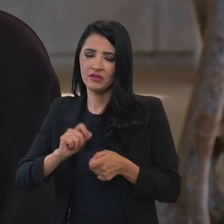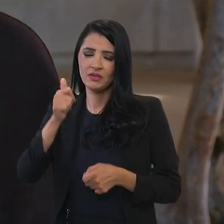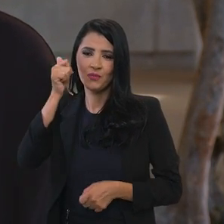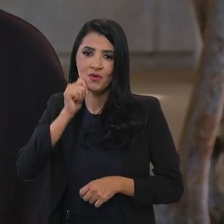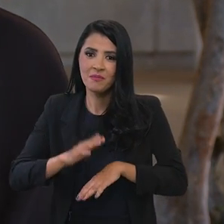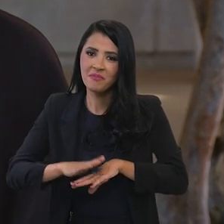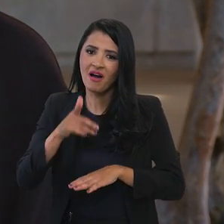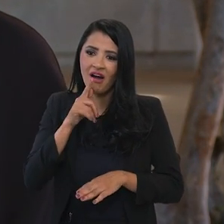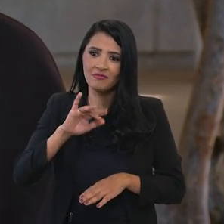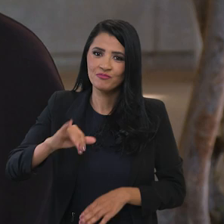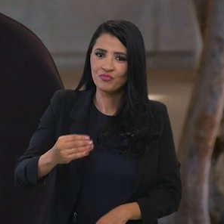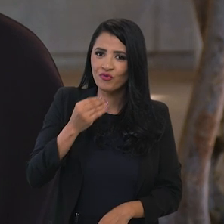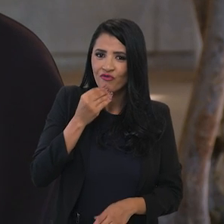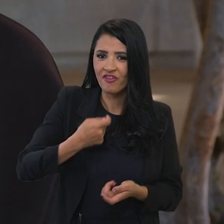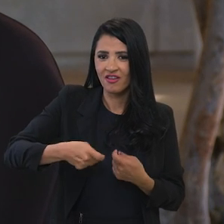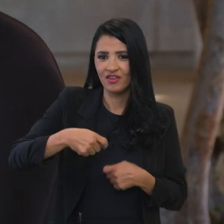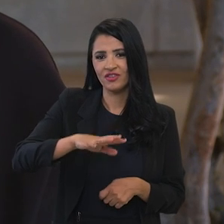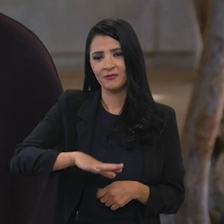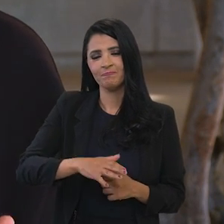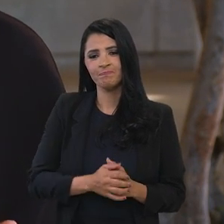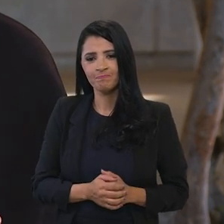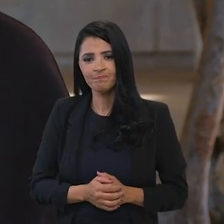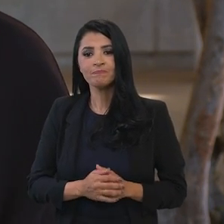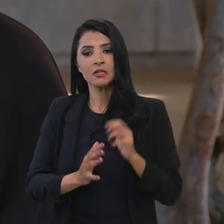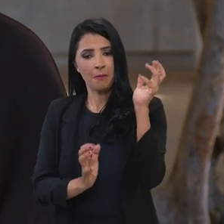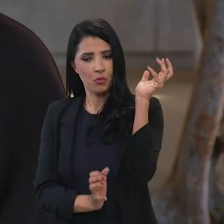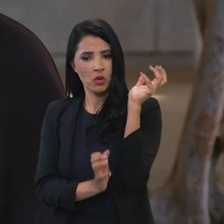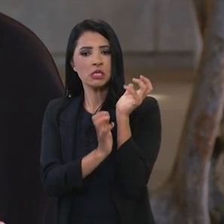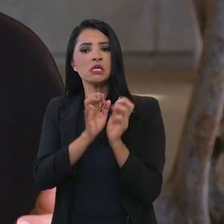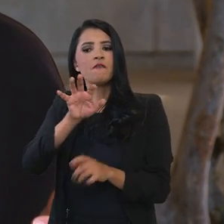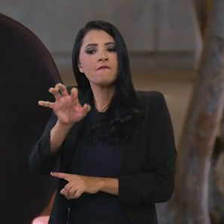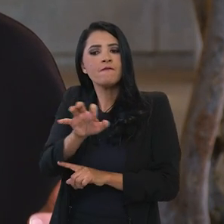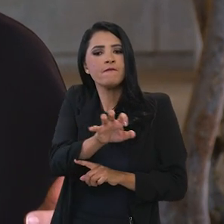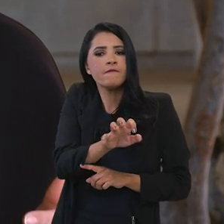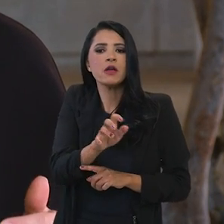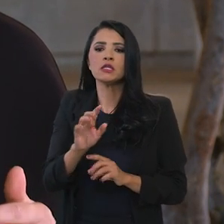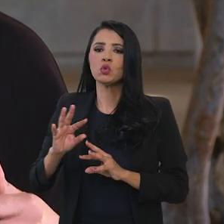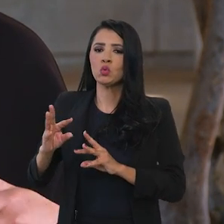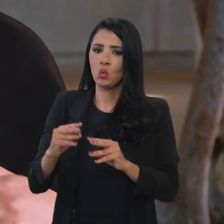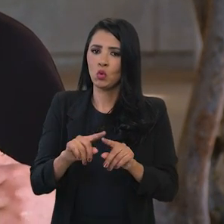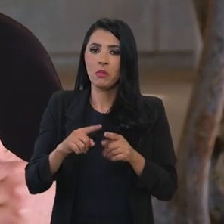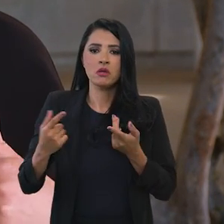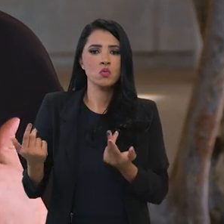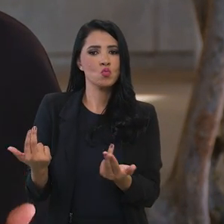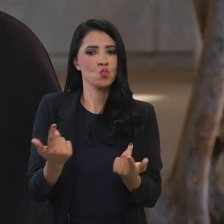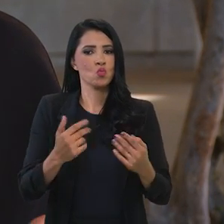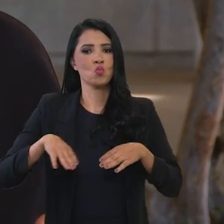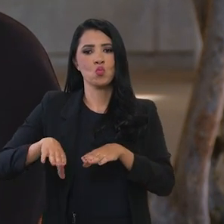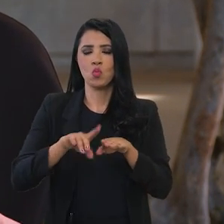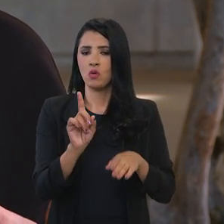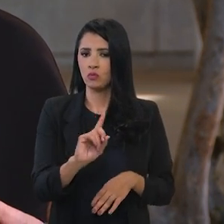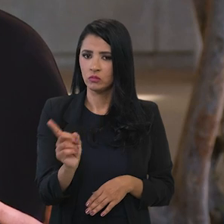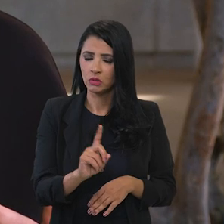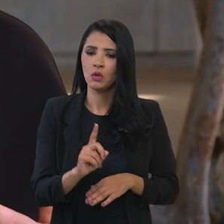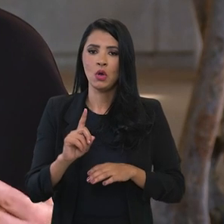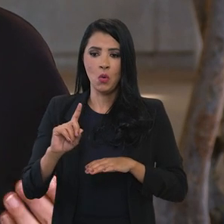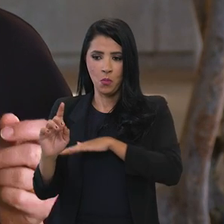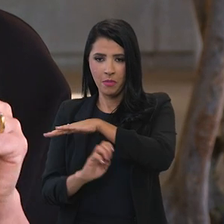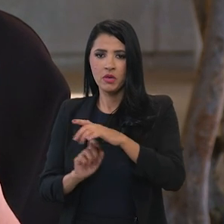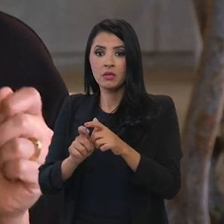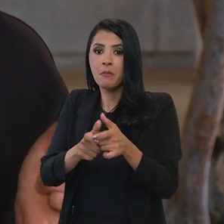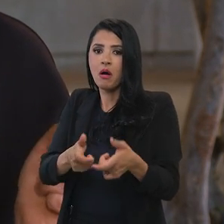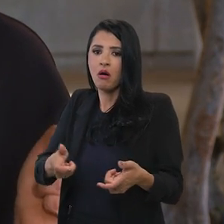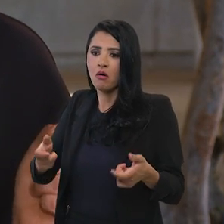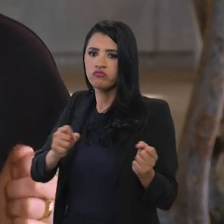comércio a burocracia é algo que afeta todos mas não afeta todos igualmente para uma empresa de maior porte a